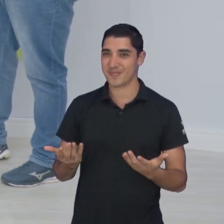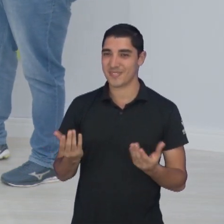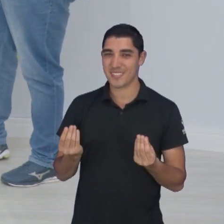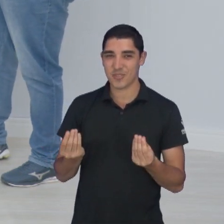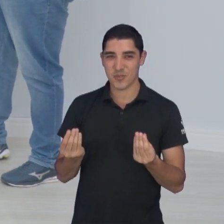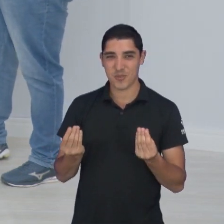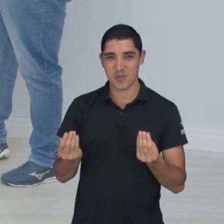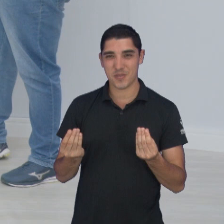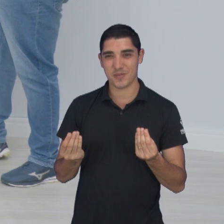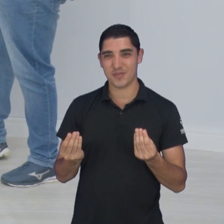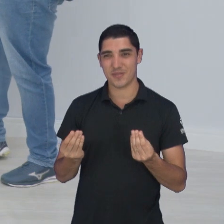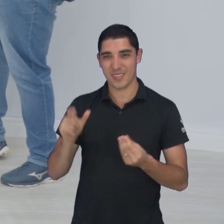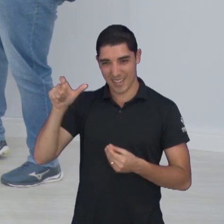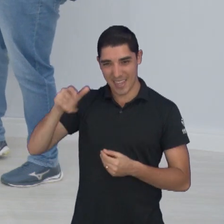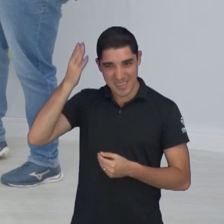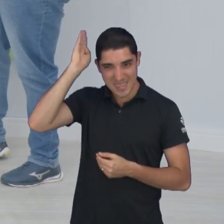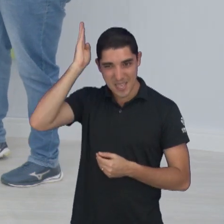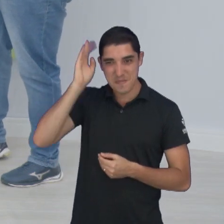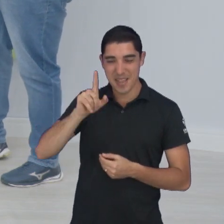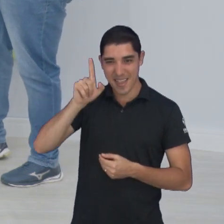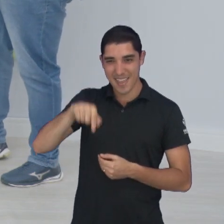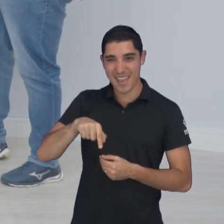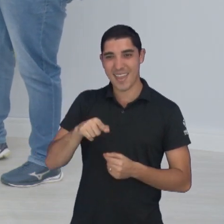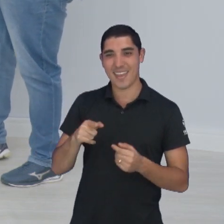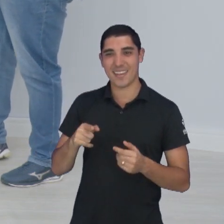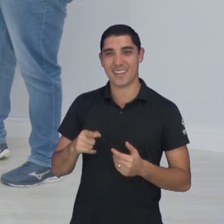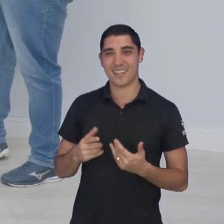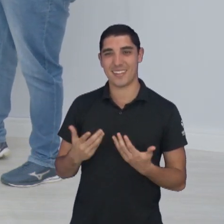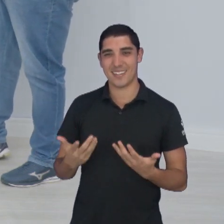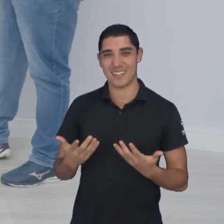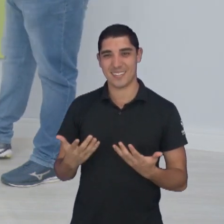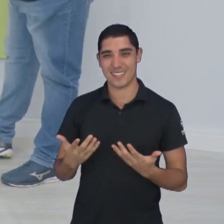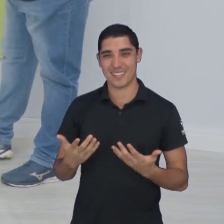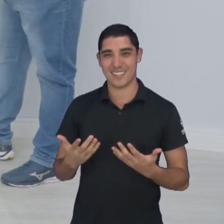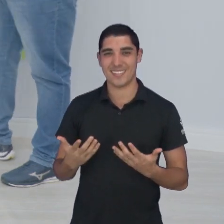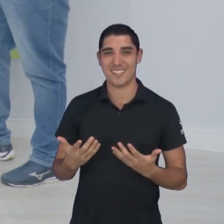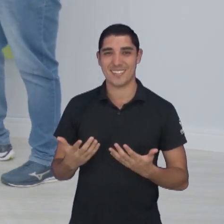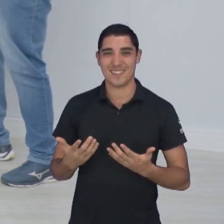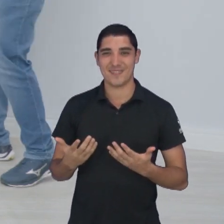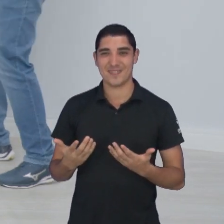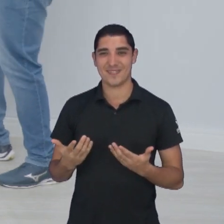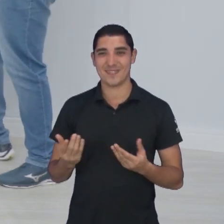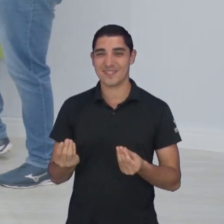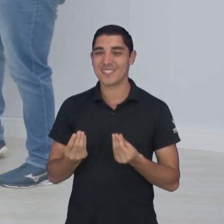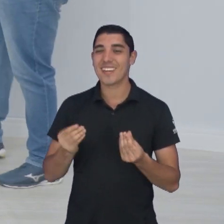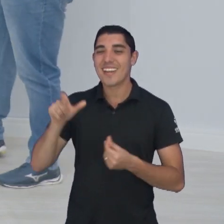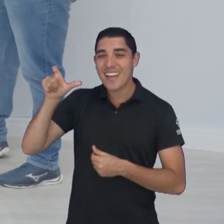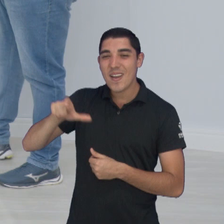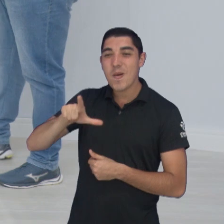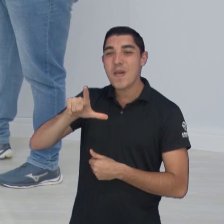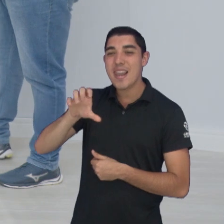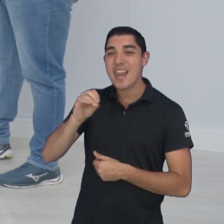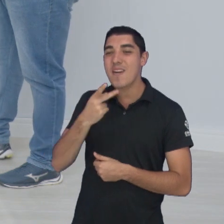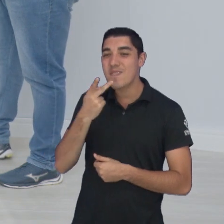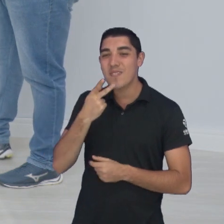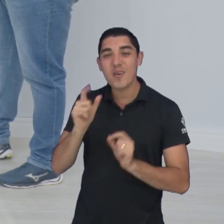e morrer. Ah, é do Taubaté, é isso? Vontade de cair aqui. O é que o Léo falou aí do Taubaté?